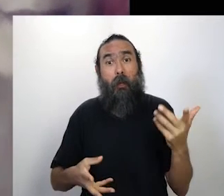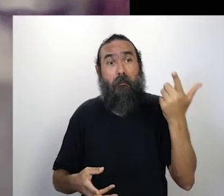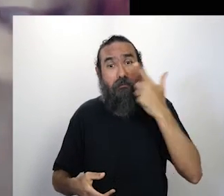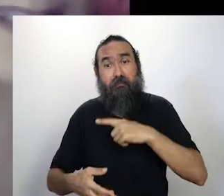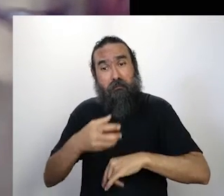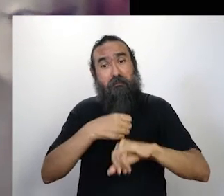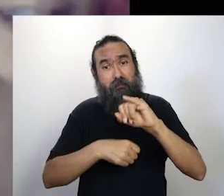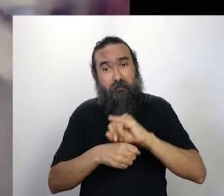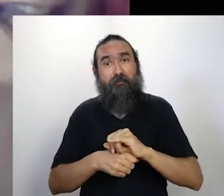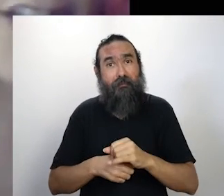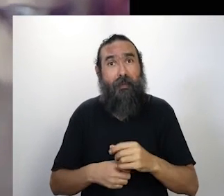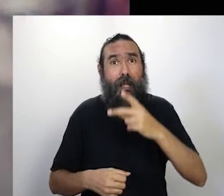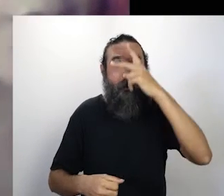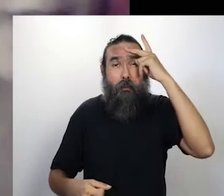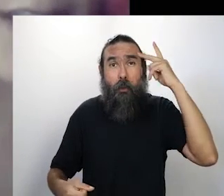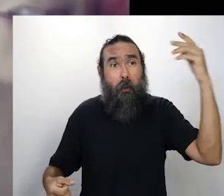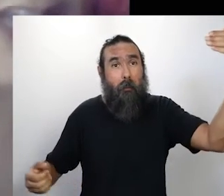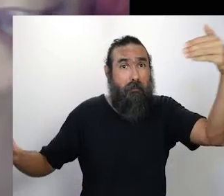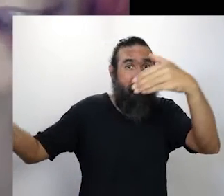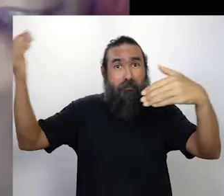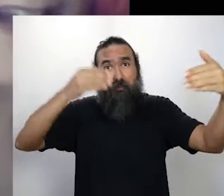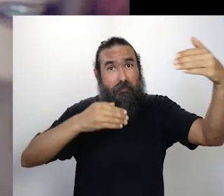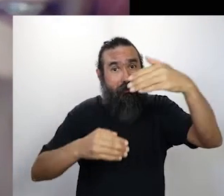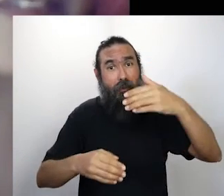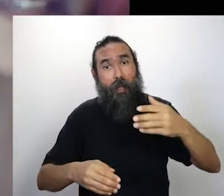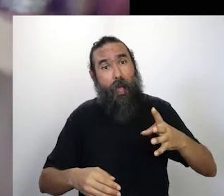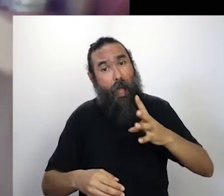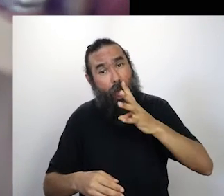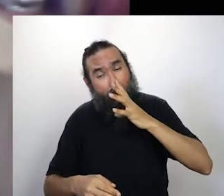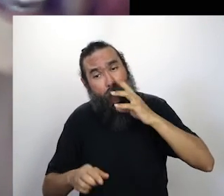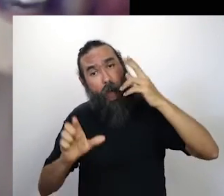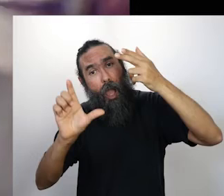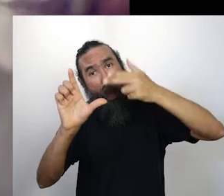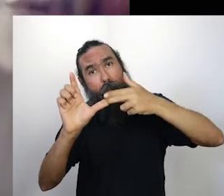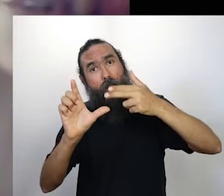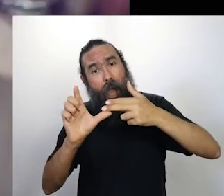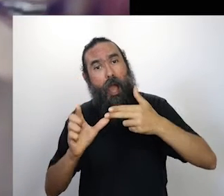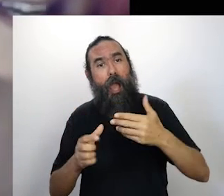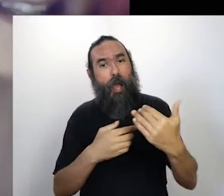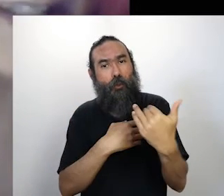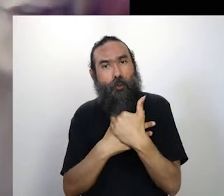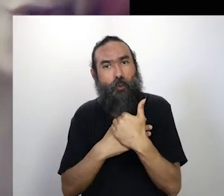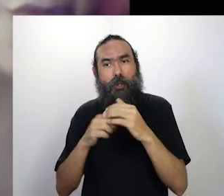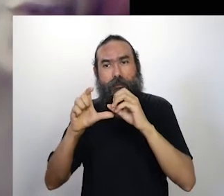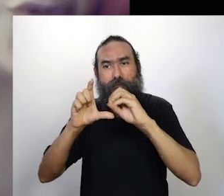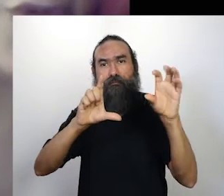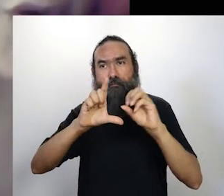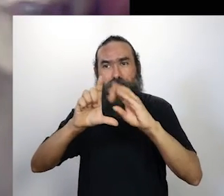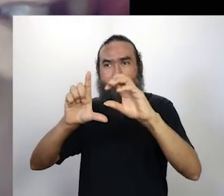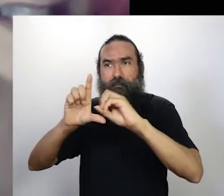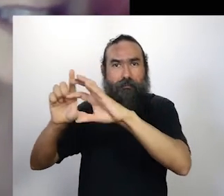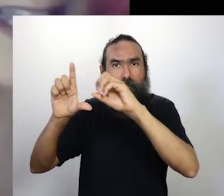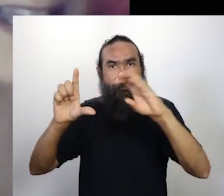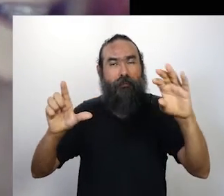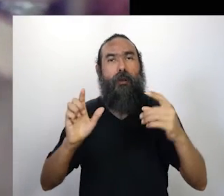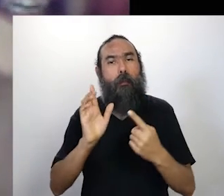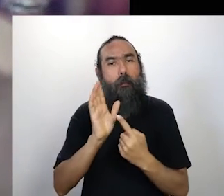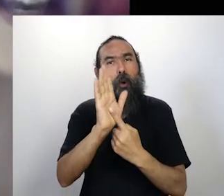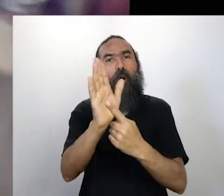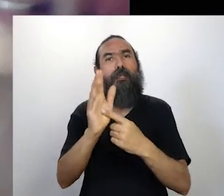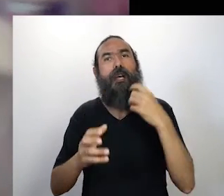participar dessa atividade, que é compartilhar e fazer a música do mundo acontecer